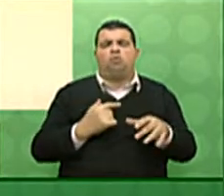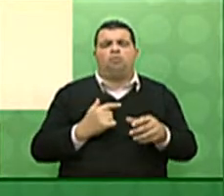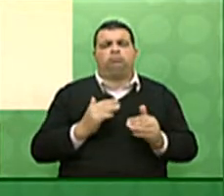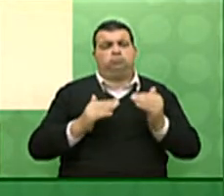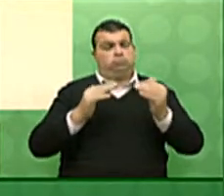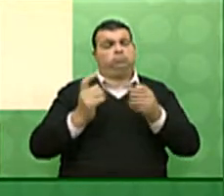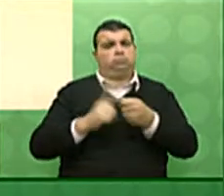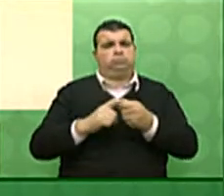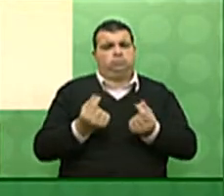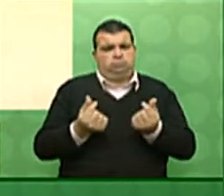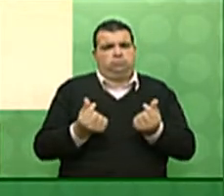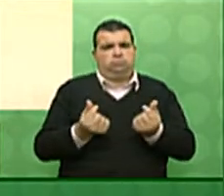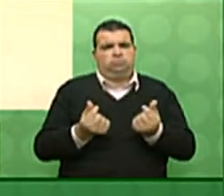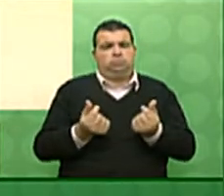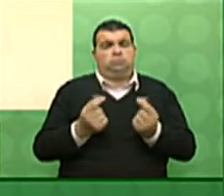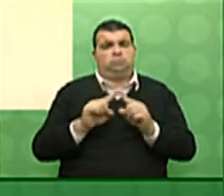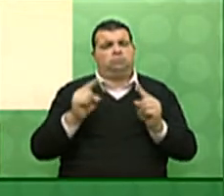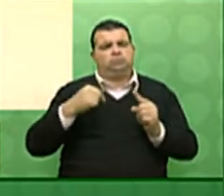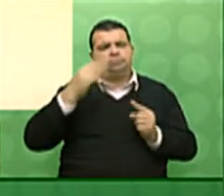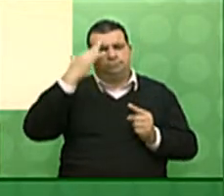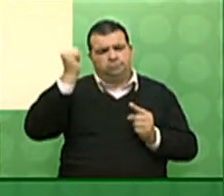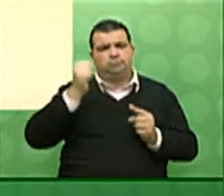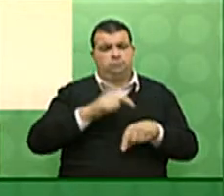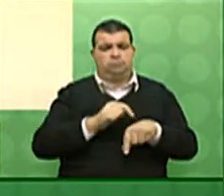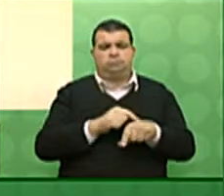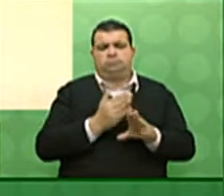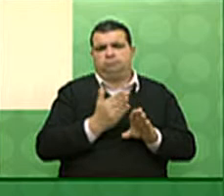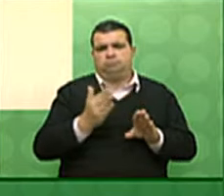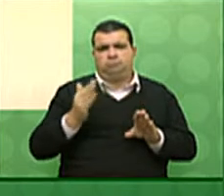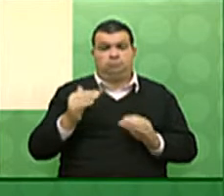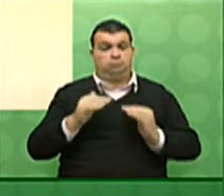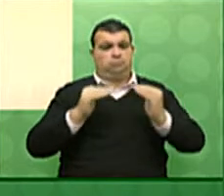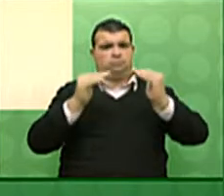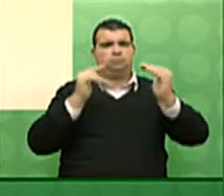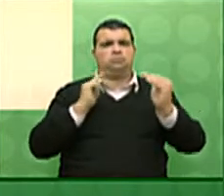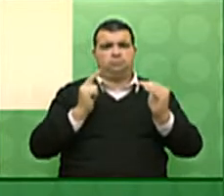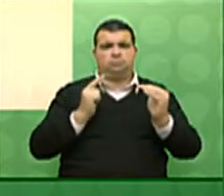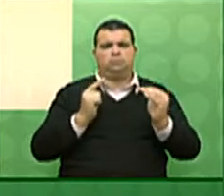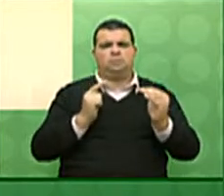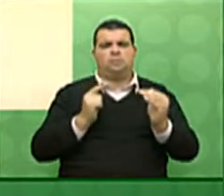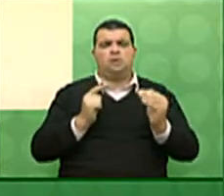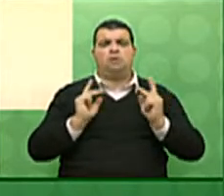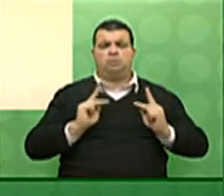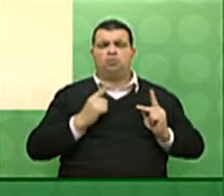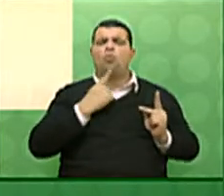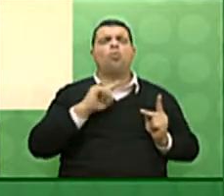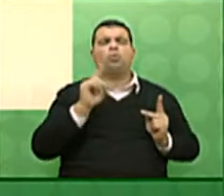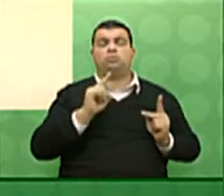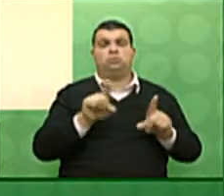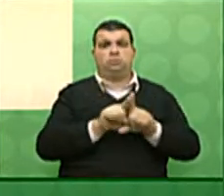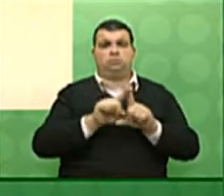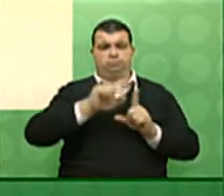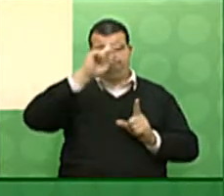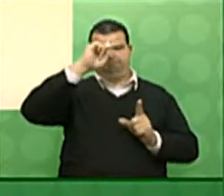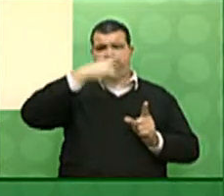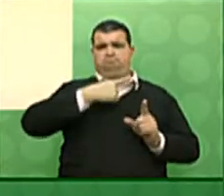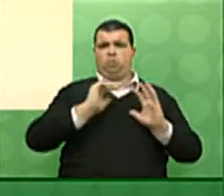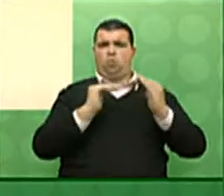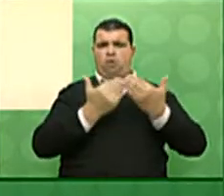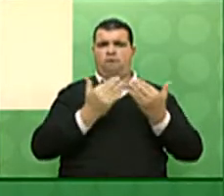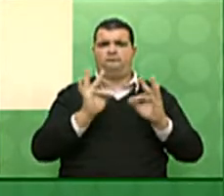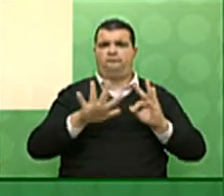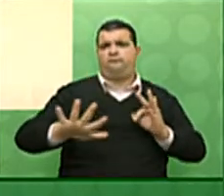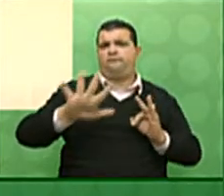sabemos que conforme o tempo vai passando, a impopularidade dessas bandeiras, somada ao perfil da independência do Congresso Nacional,